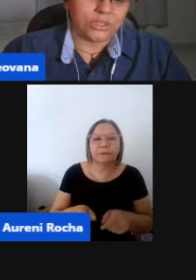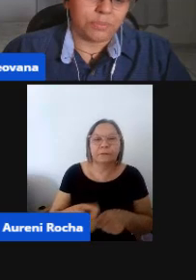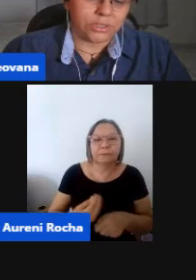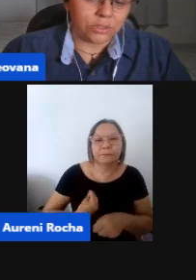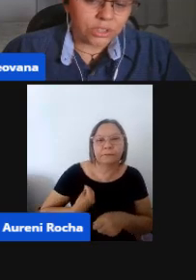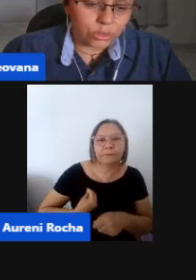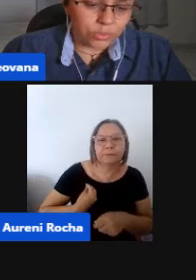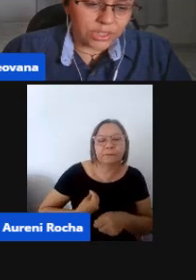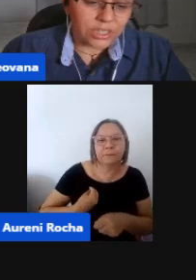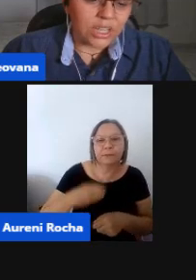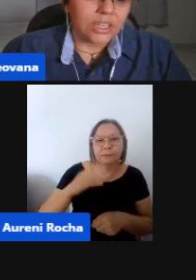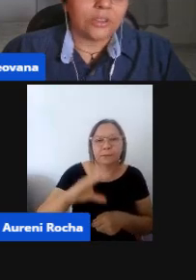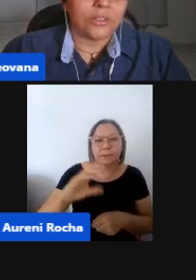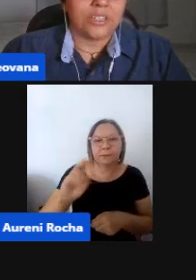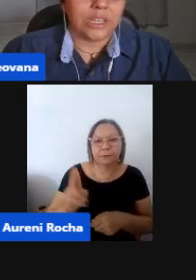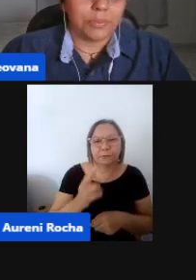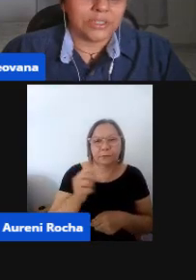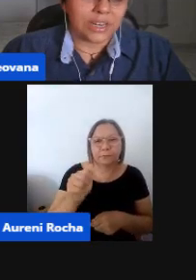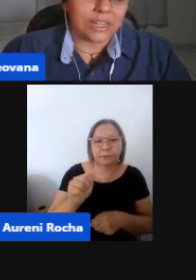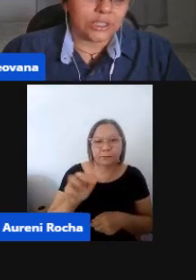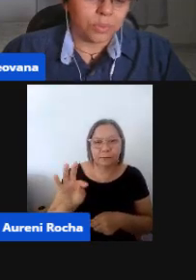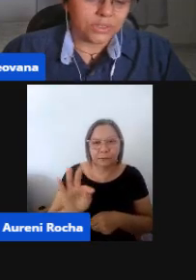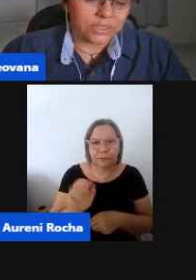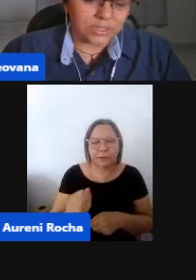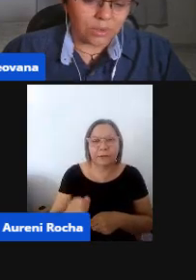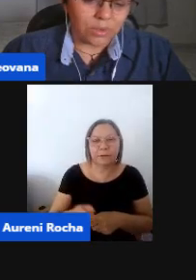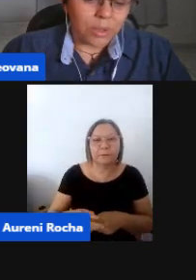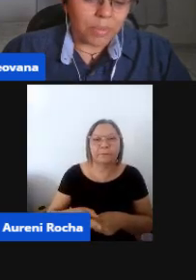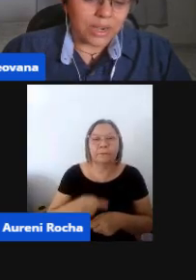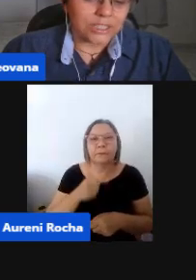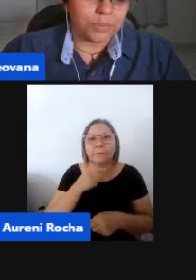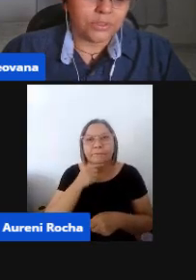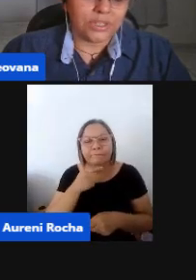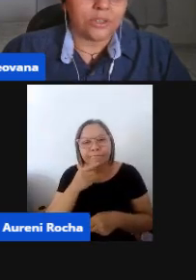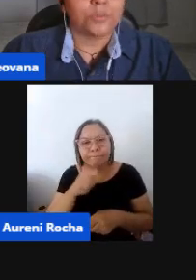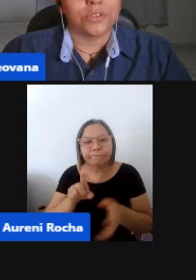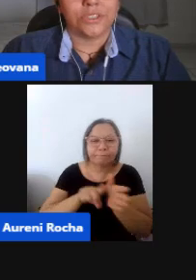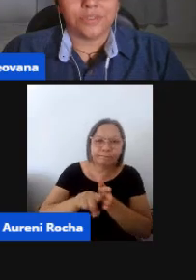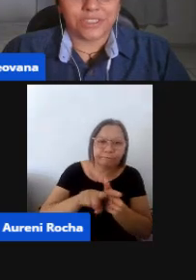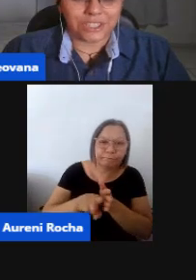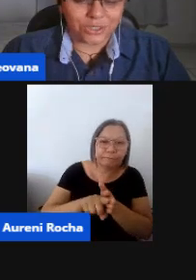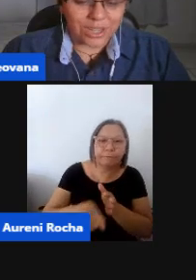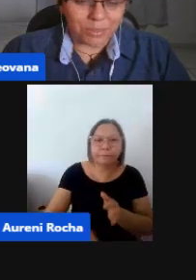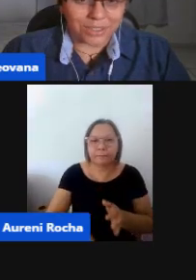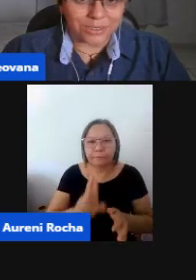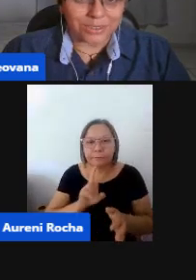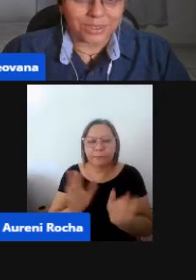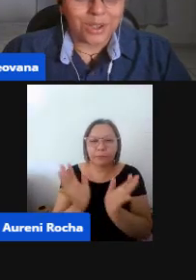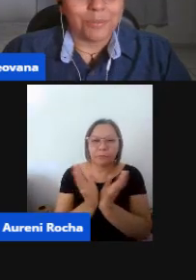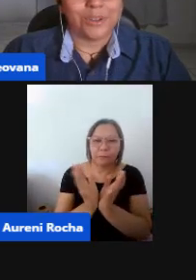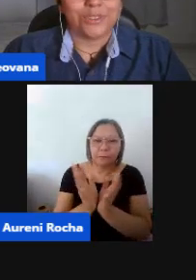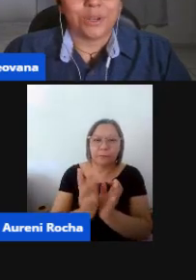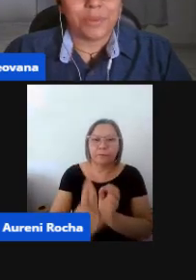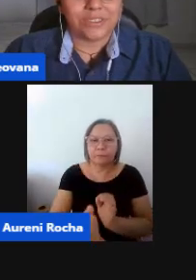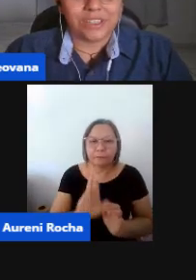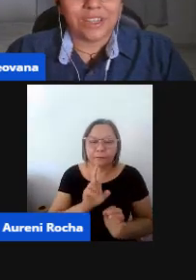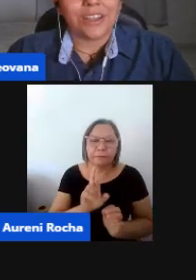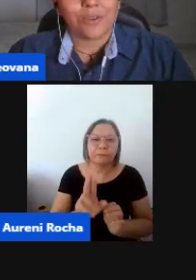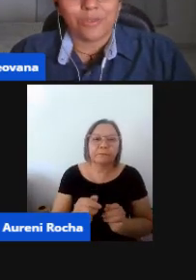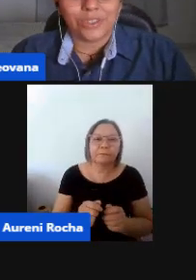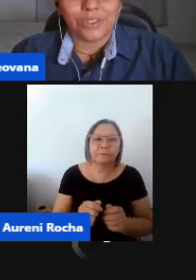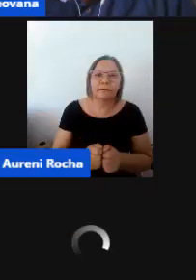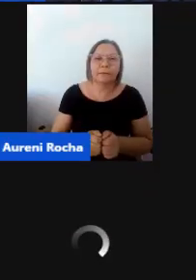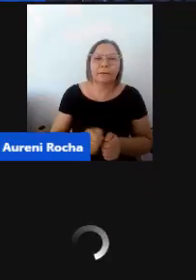para deixar suas impressões e dúvidas, que a nossa equipe estará à disposição para responder os possíveis questionamentos. Professora